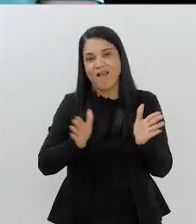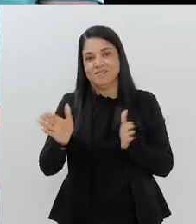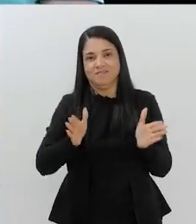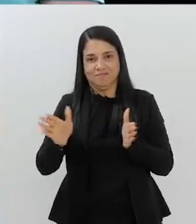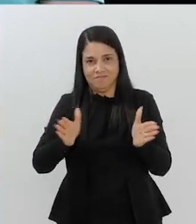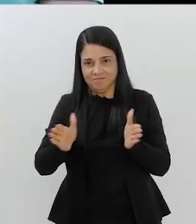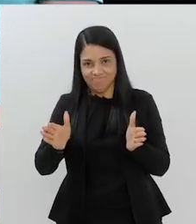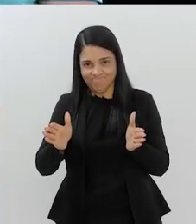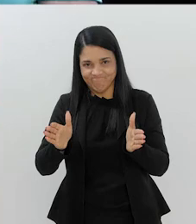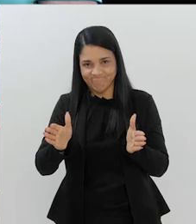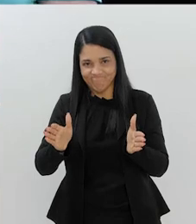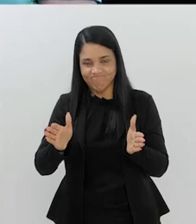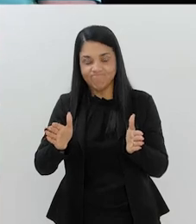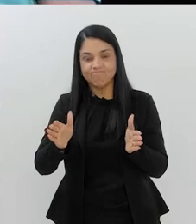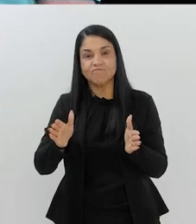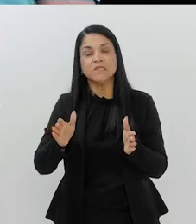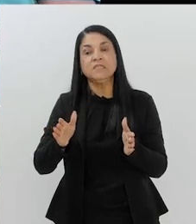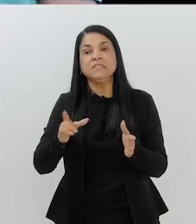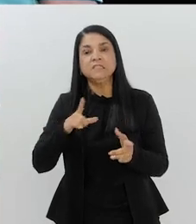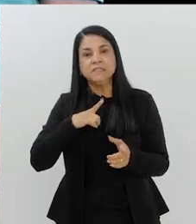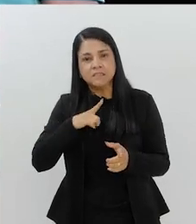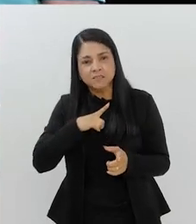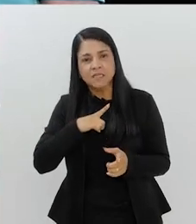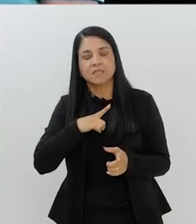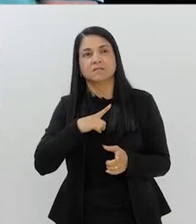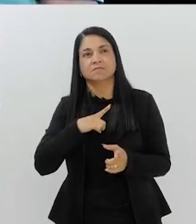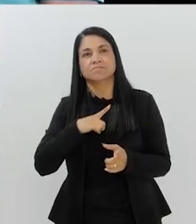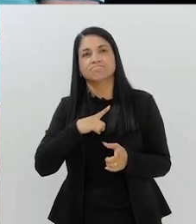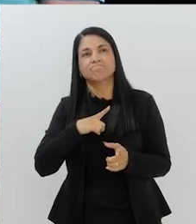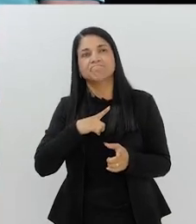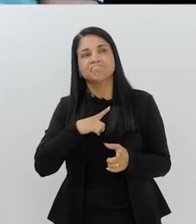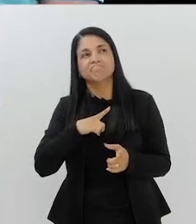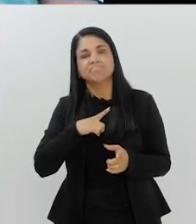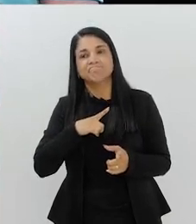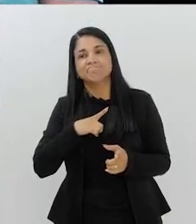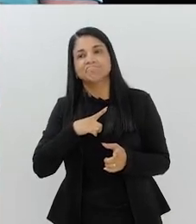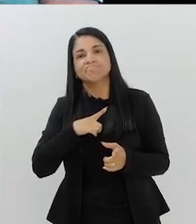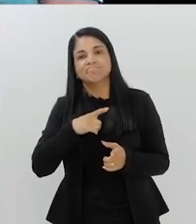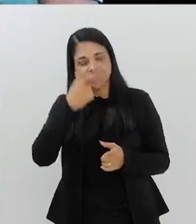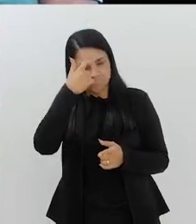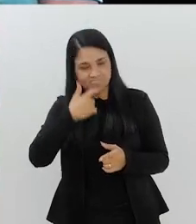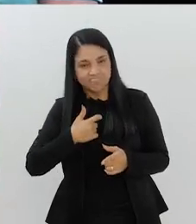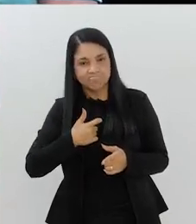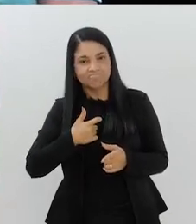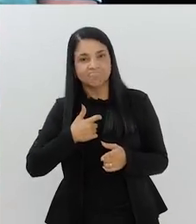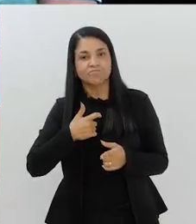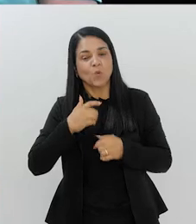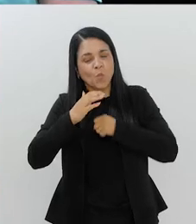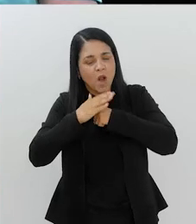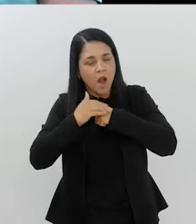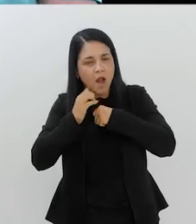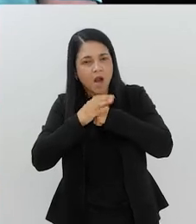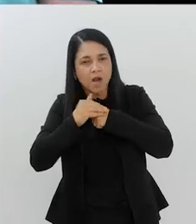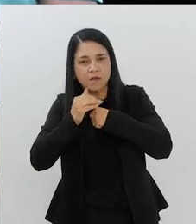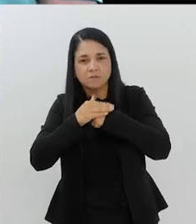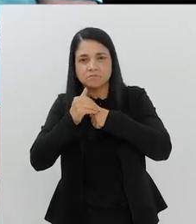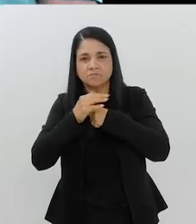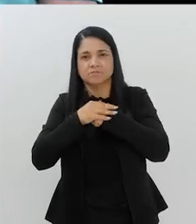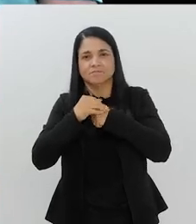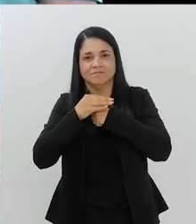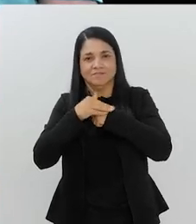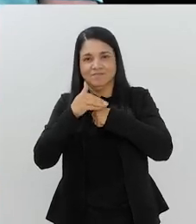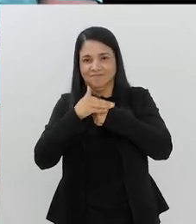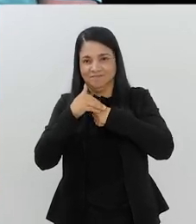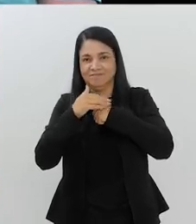da falta de acessibilidade. e muito também. Eu tenho um grande